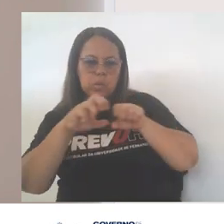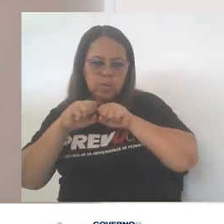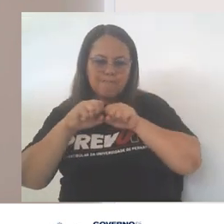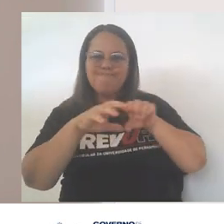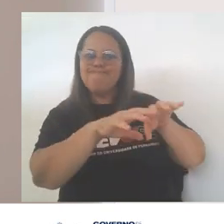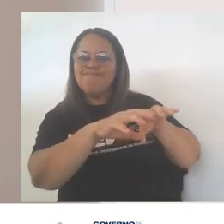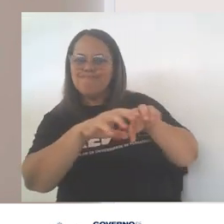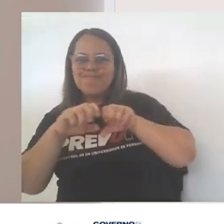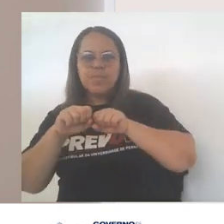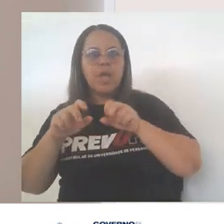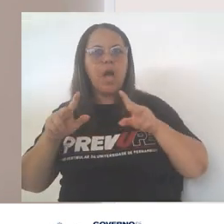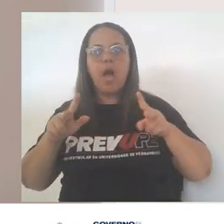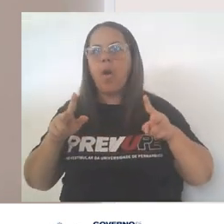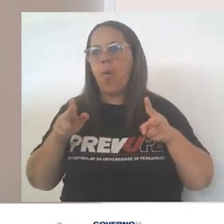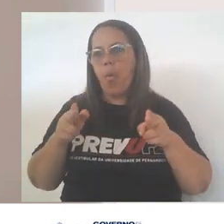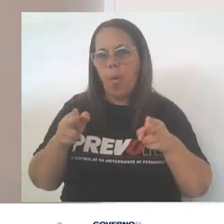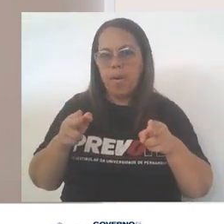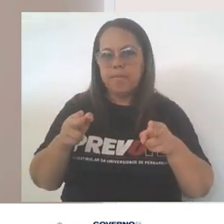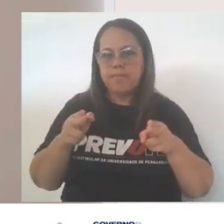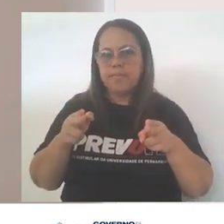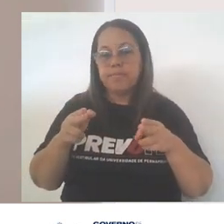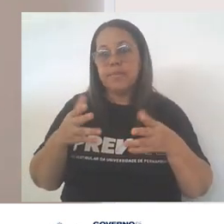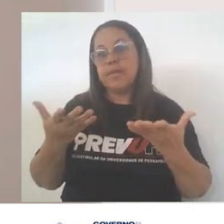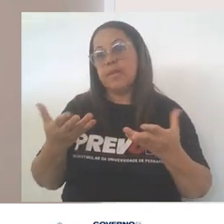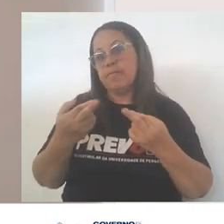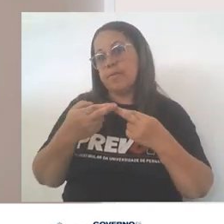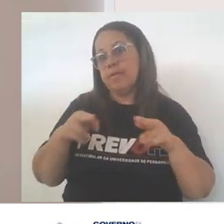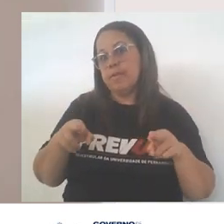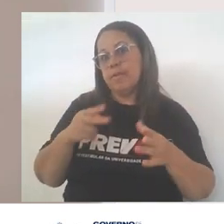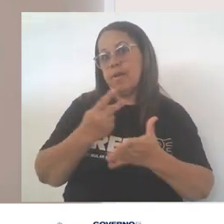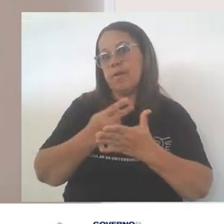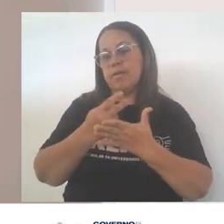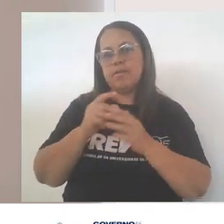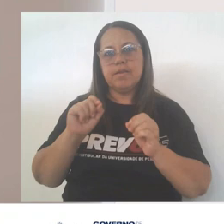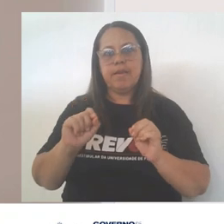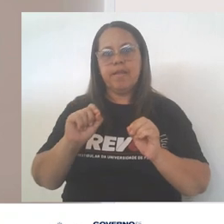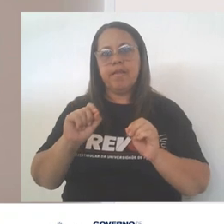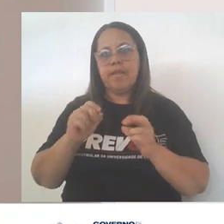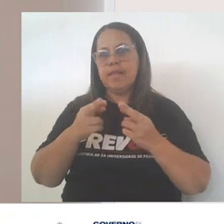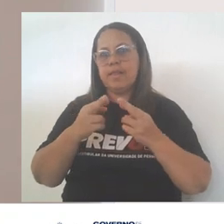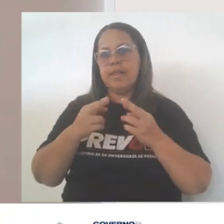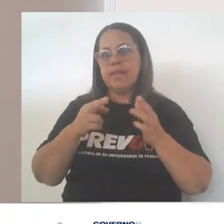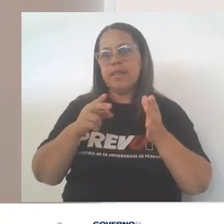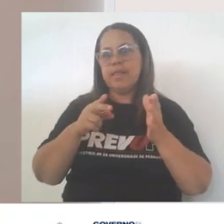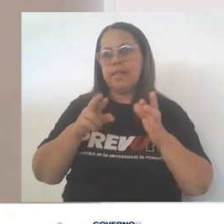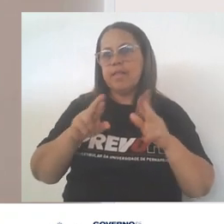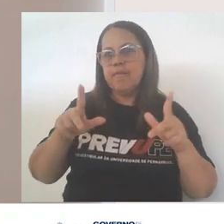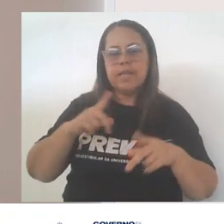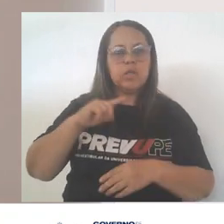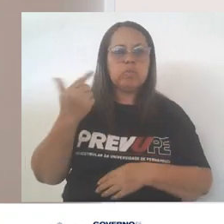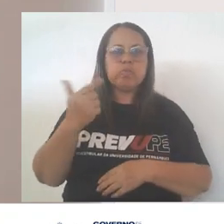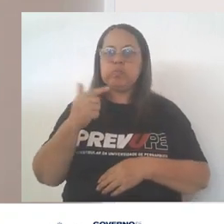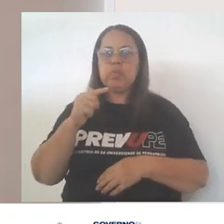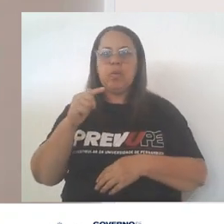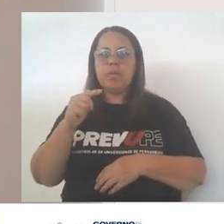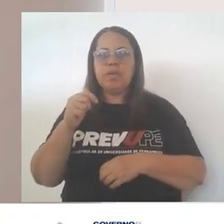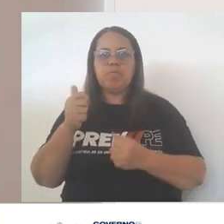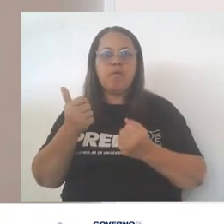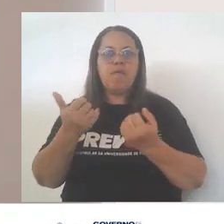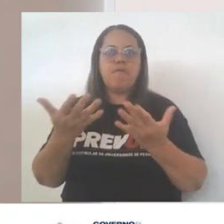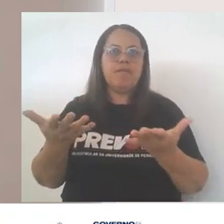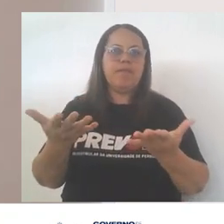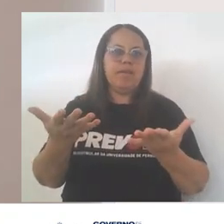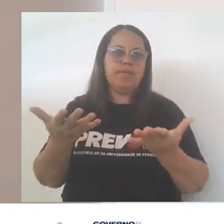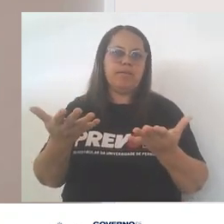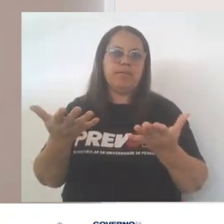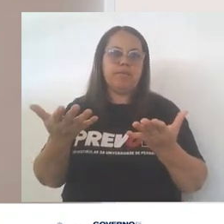igual. Como resultado, não há diferença significativa na distribuição de carga dentro